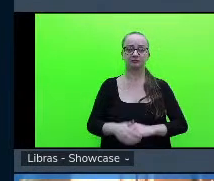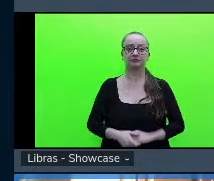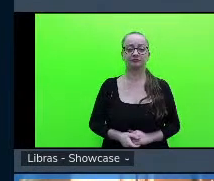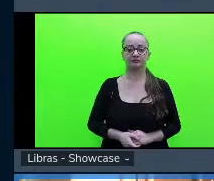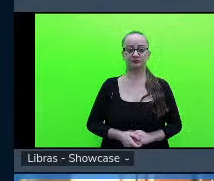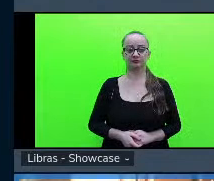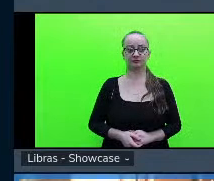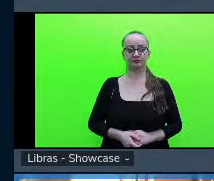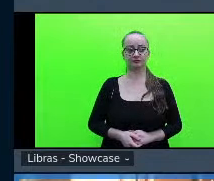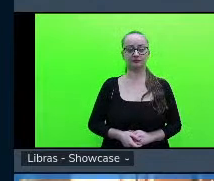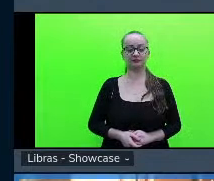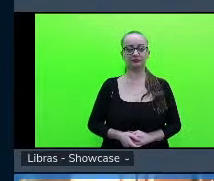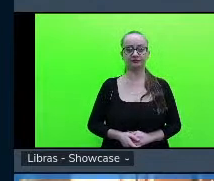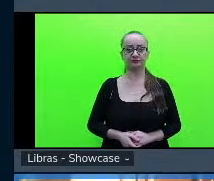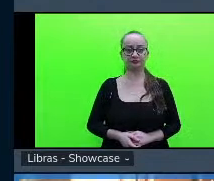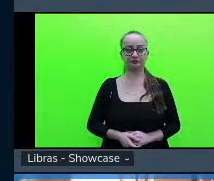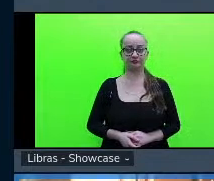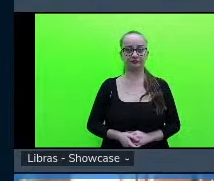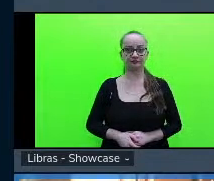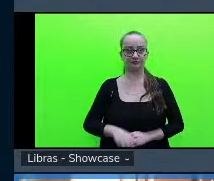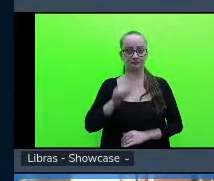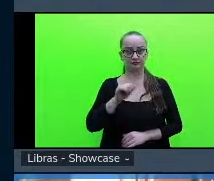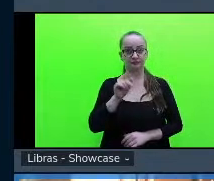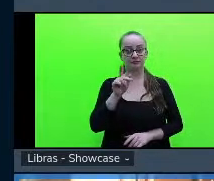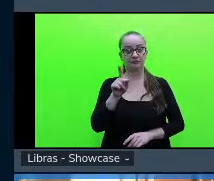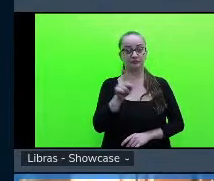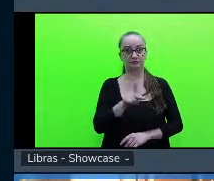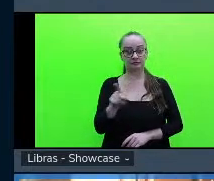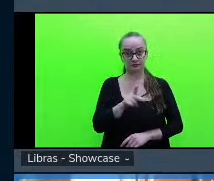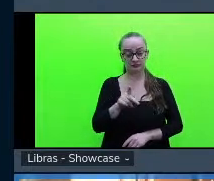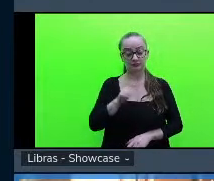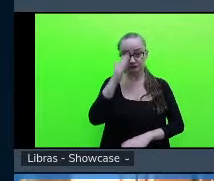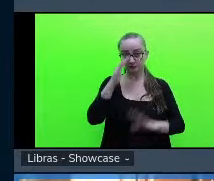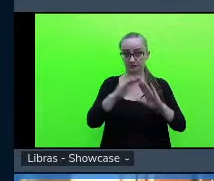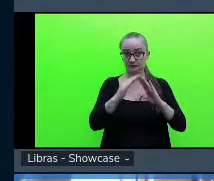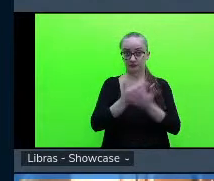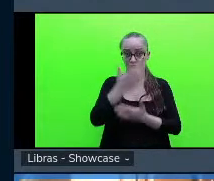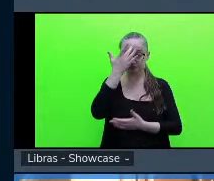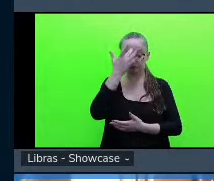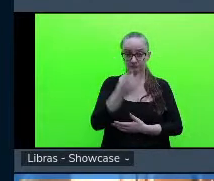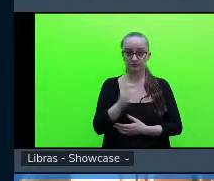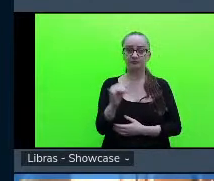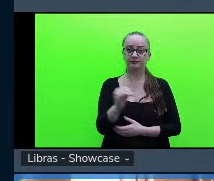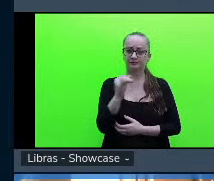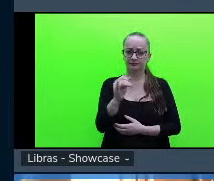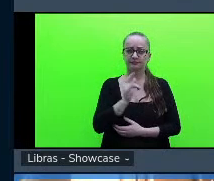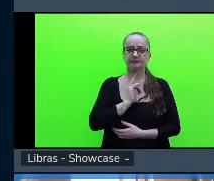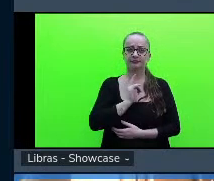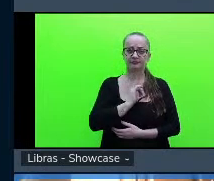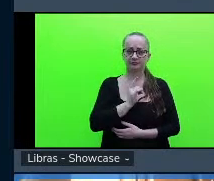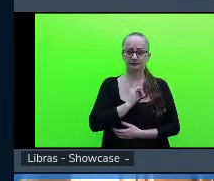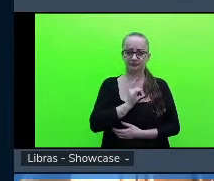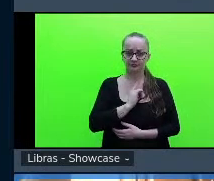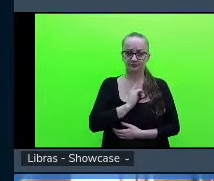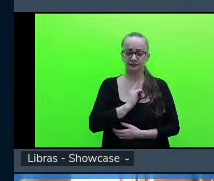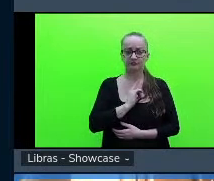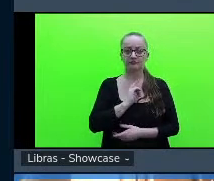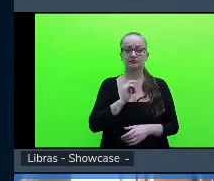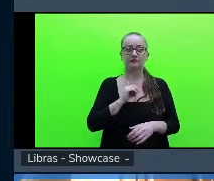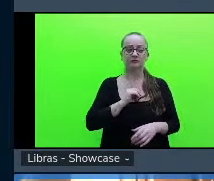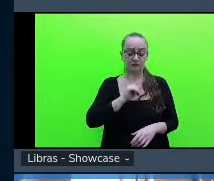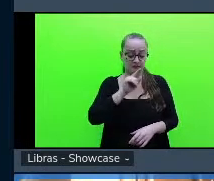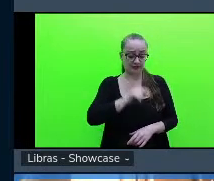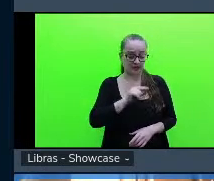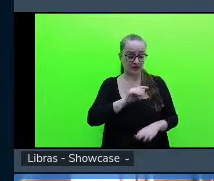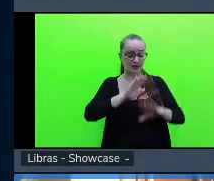se os professores da escola entender a importância que ela tem como aparelho ideológico